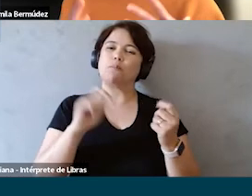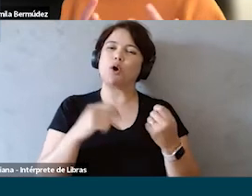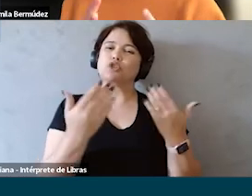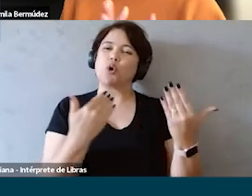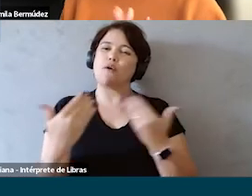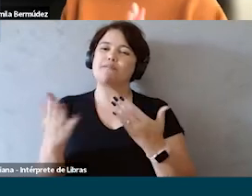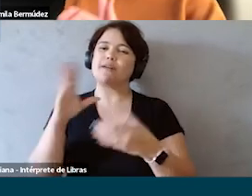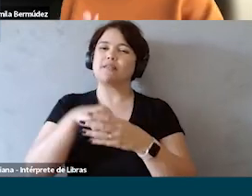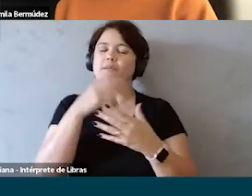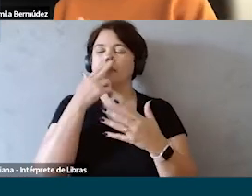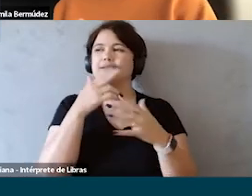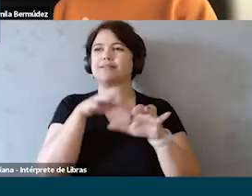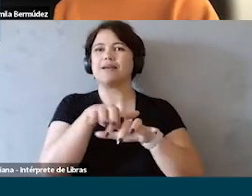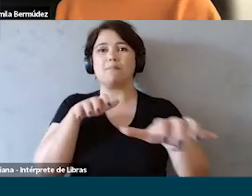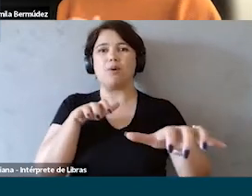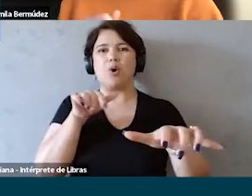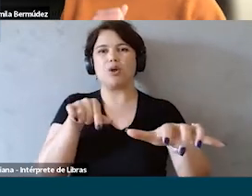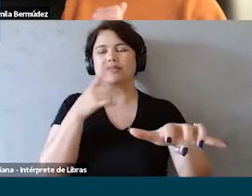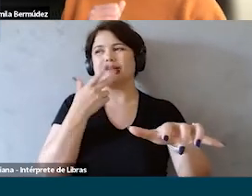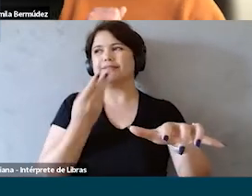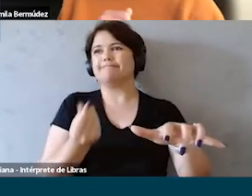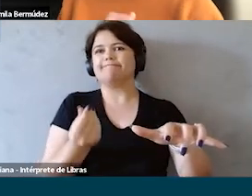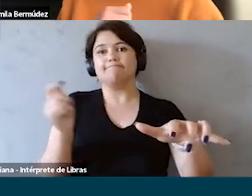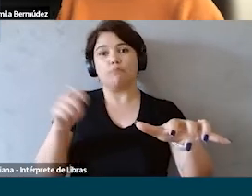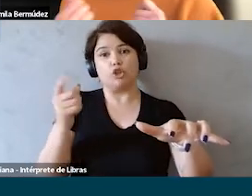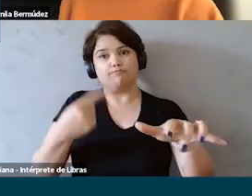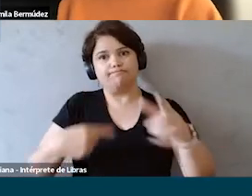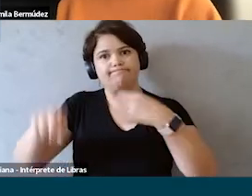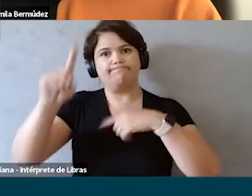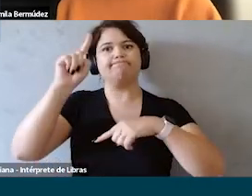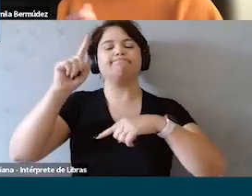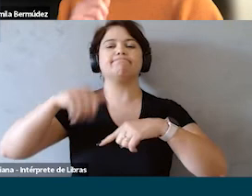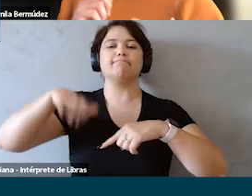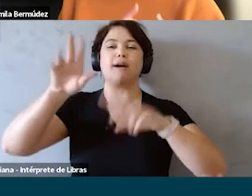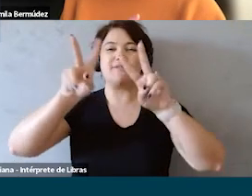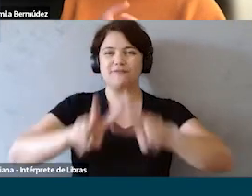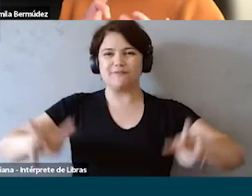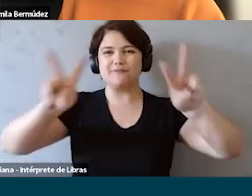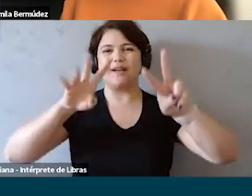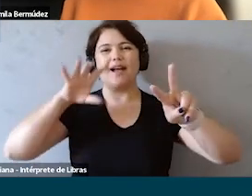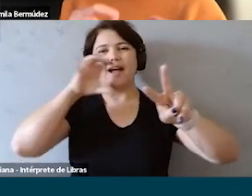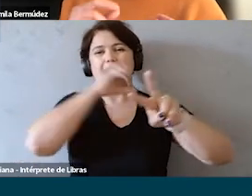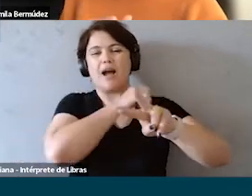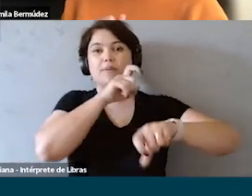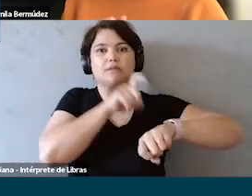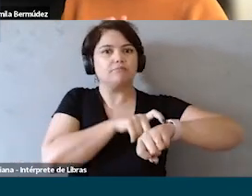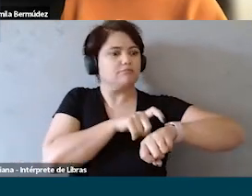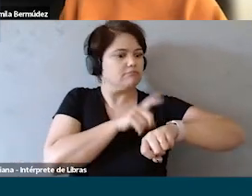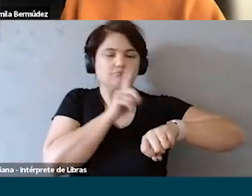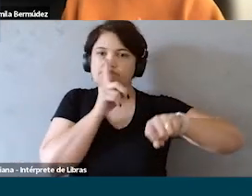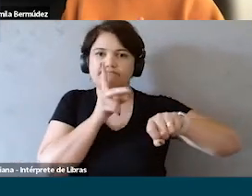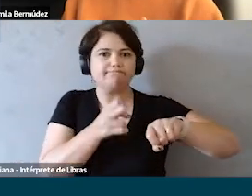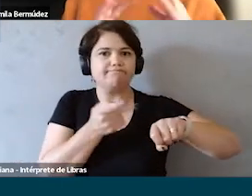que conversas que estavam acontecendo de forma remota fossem evoluídas de forma visual, rápida e em tempo real.